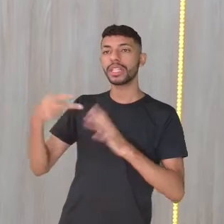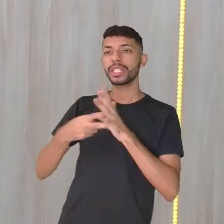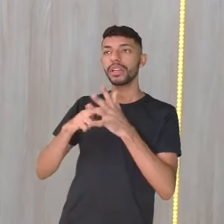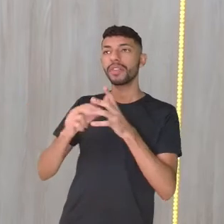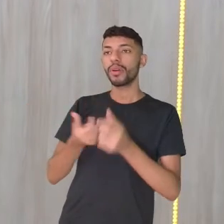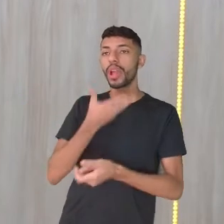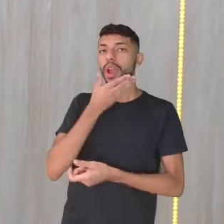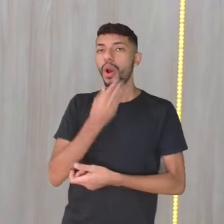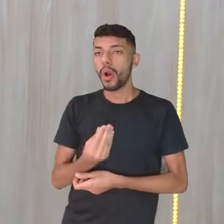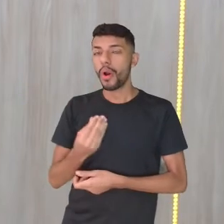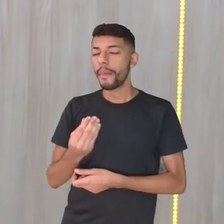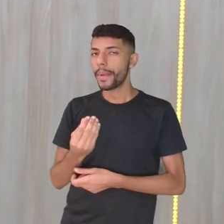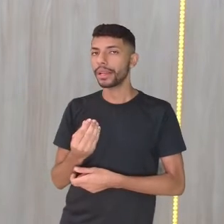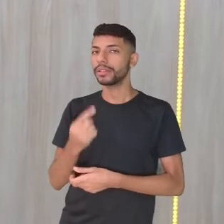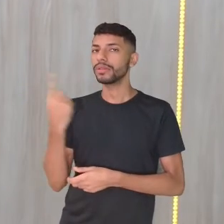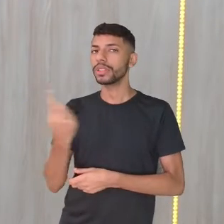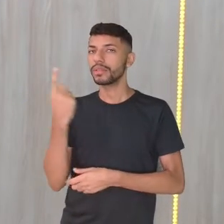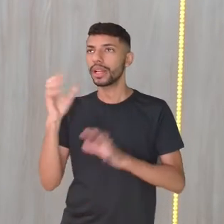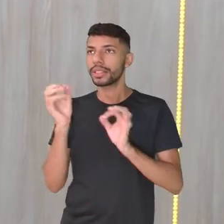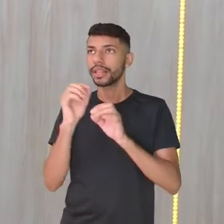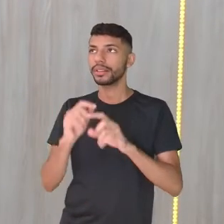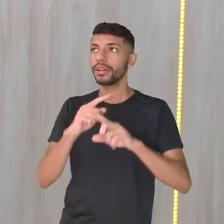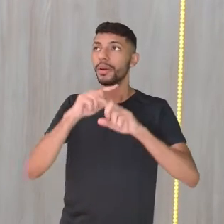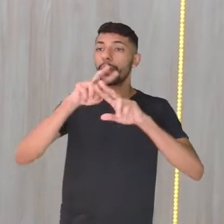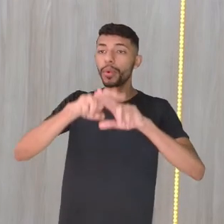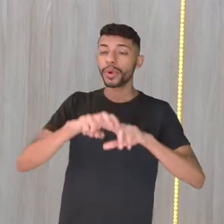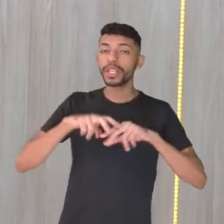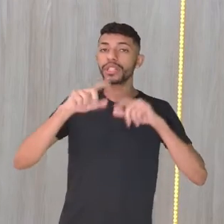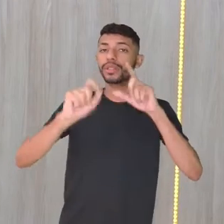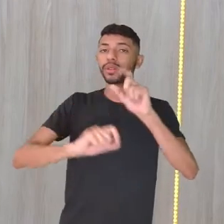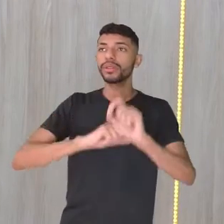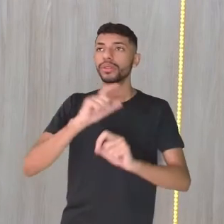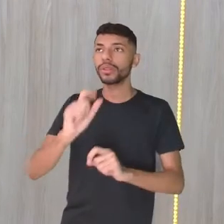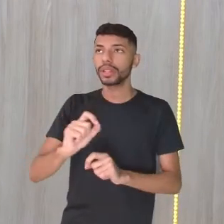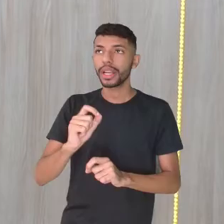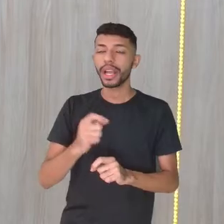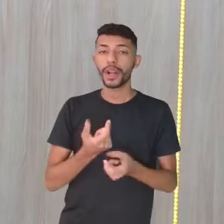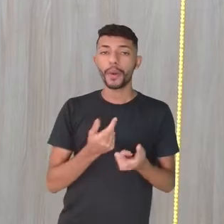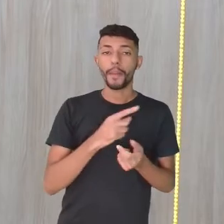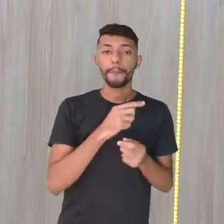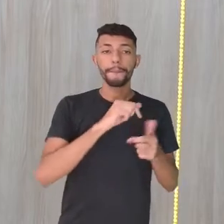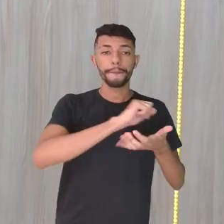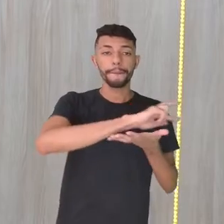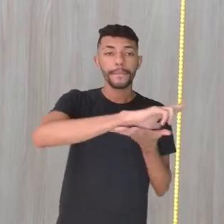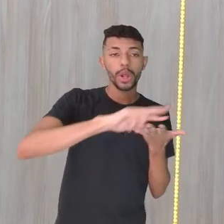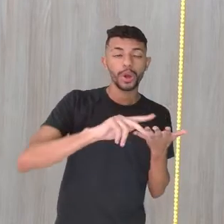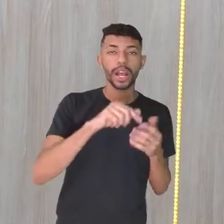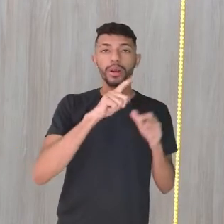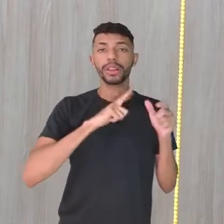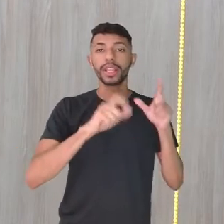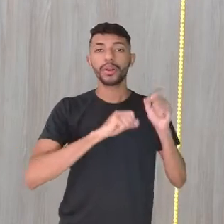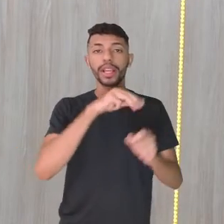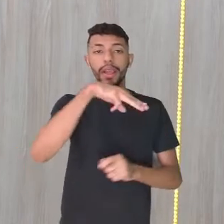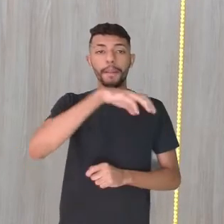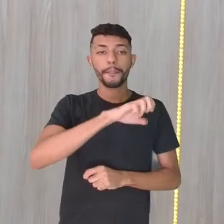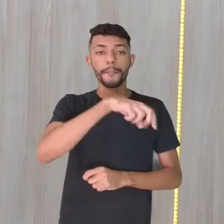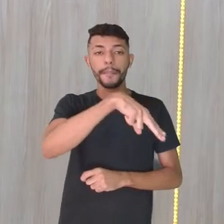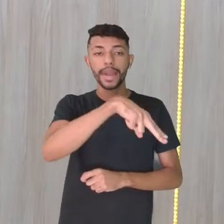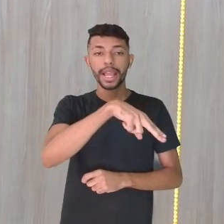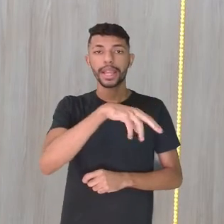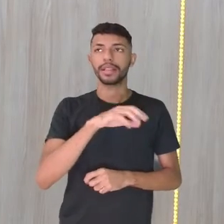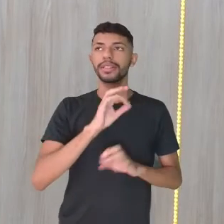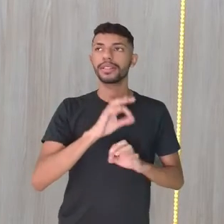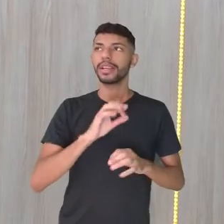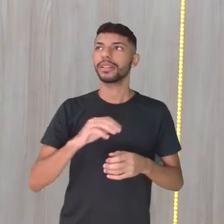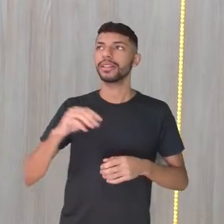no singular. Por isso que no plural, você tem quem? Ex-man. Então, perceba que no singular é man, e no plural